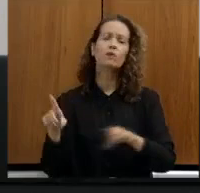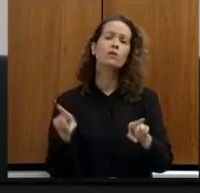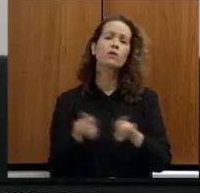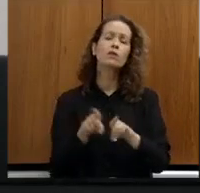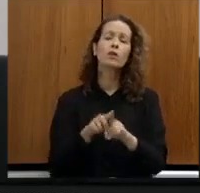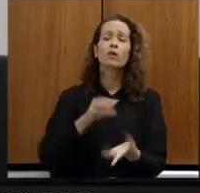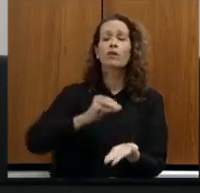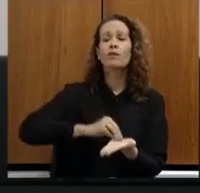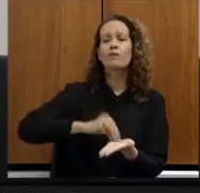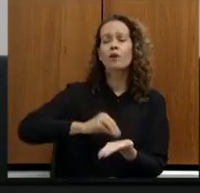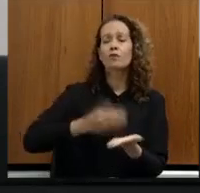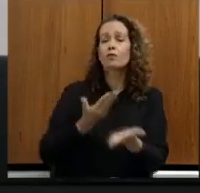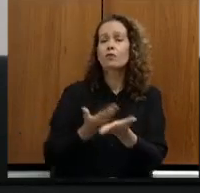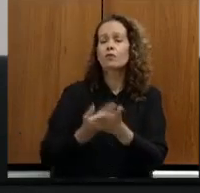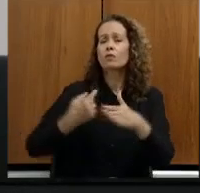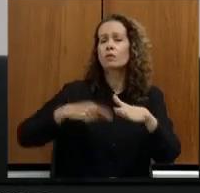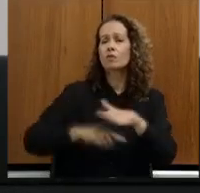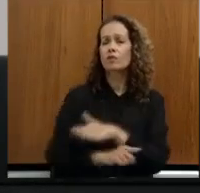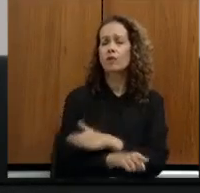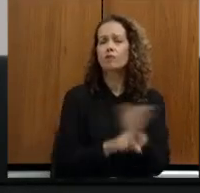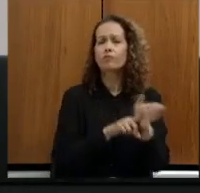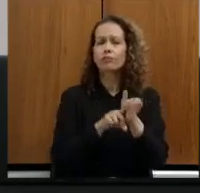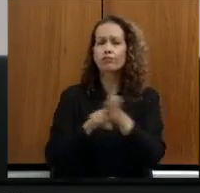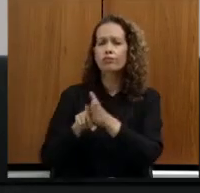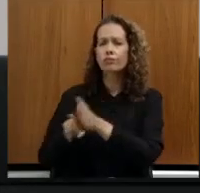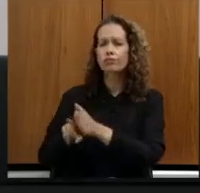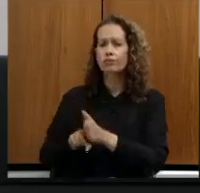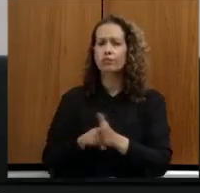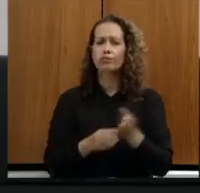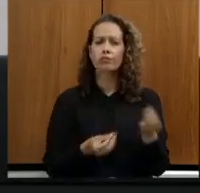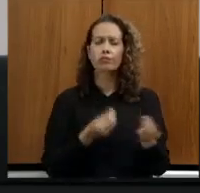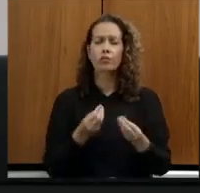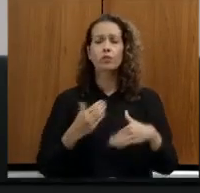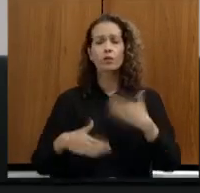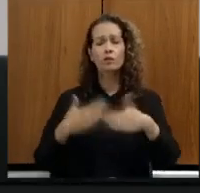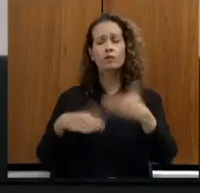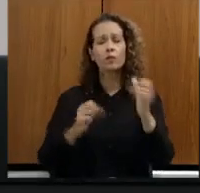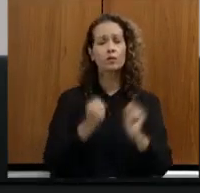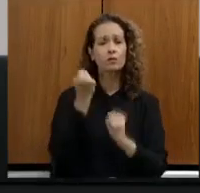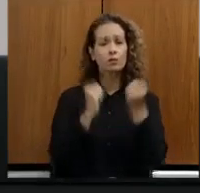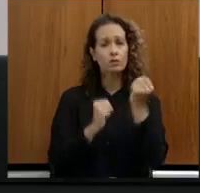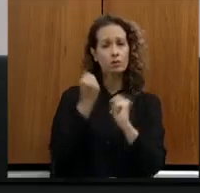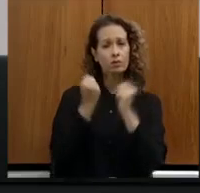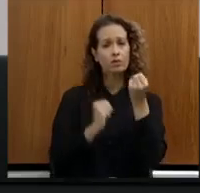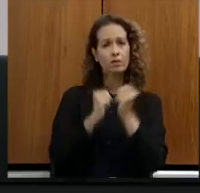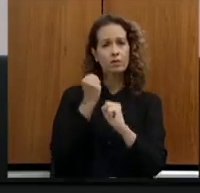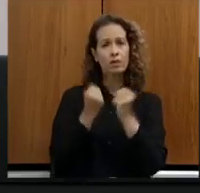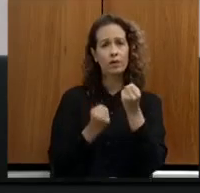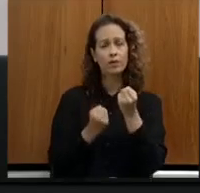pois o local pretendido enquanto se zona de conservação e desenvolvimento industrial da APA